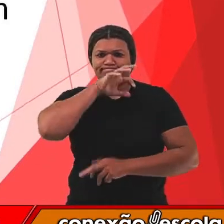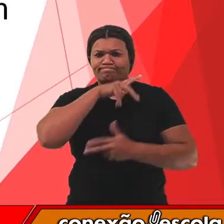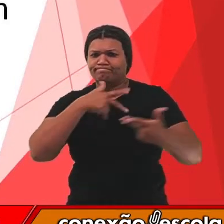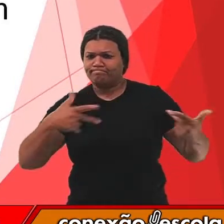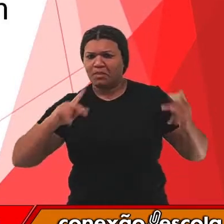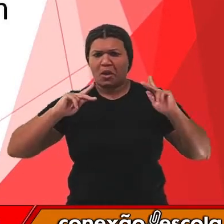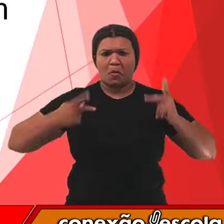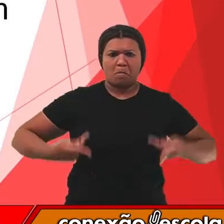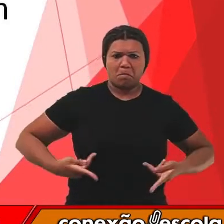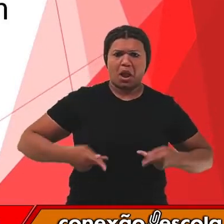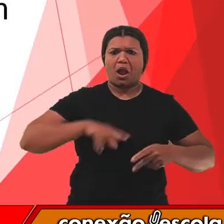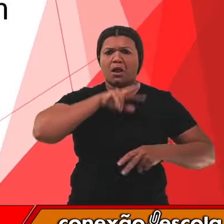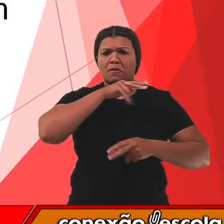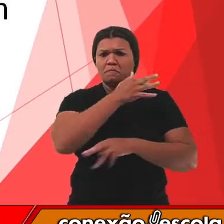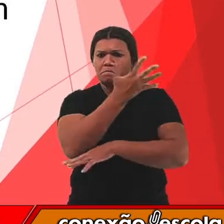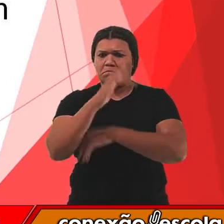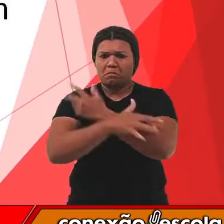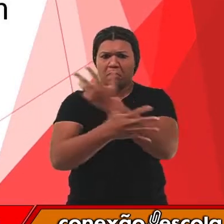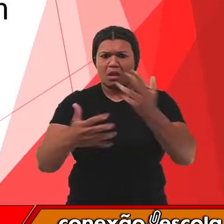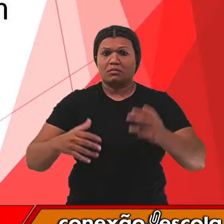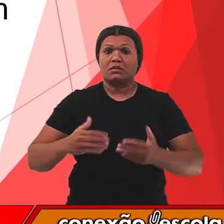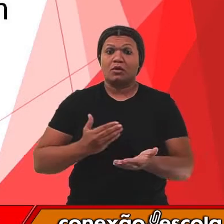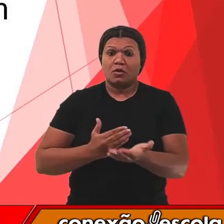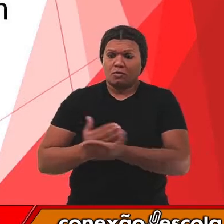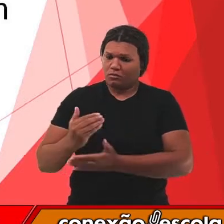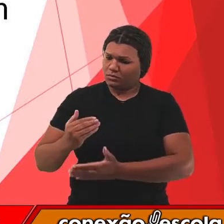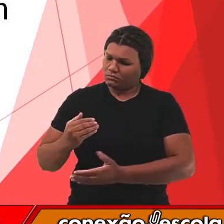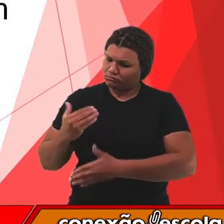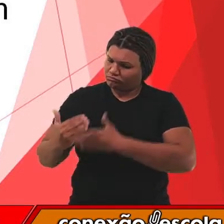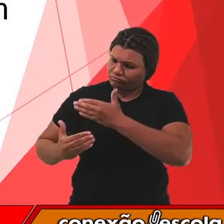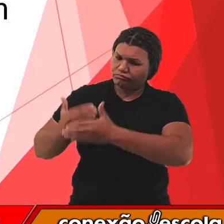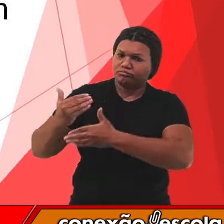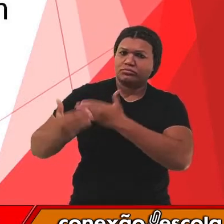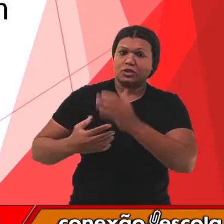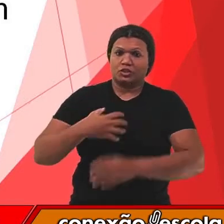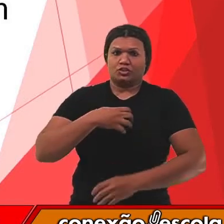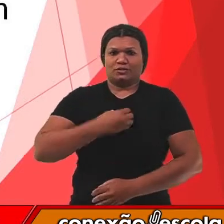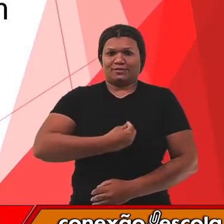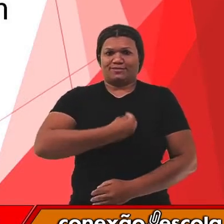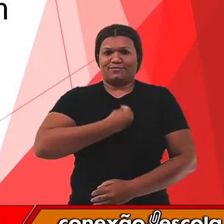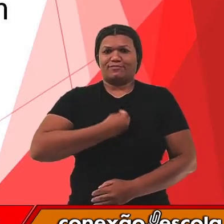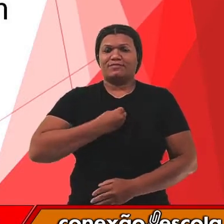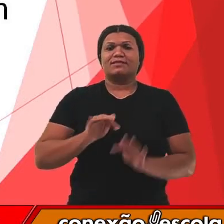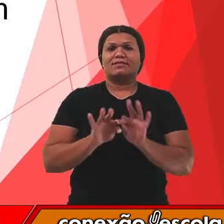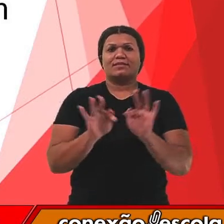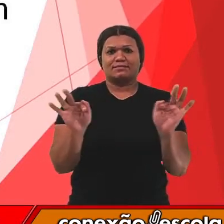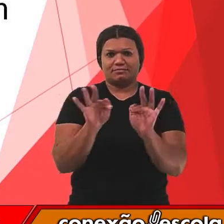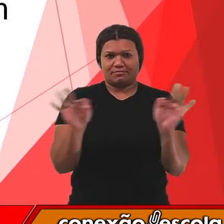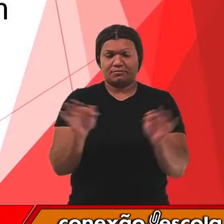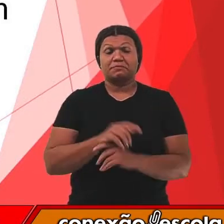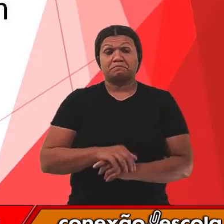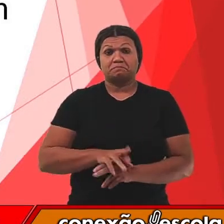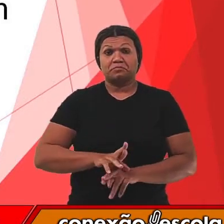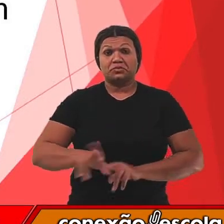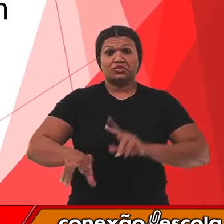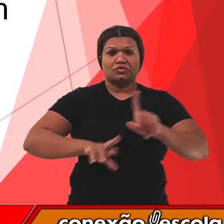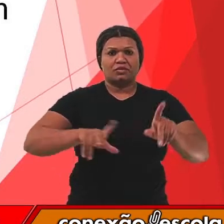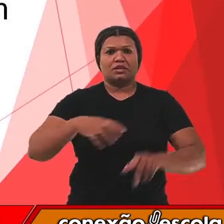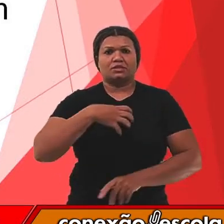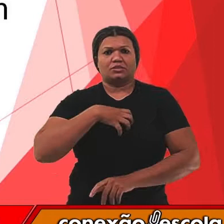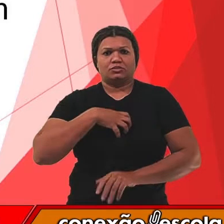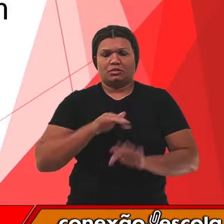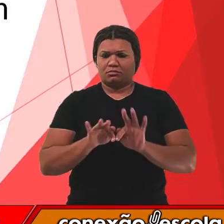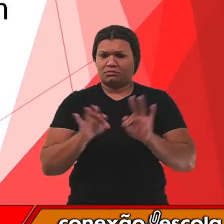desenvolveram a partir de formas de vida simples e as diferenças entre essas formas mais simples para as mais